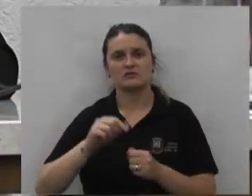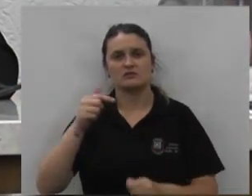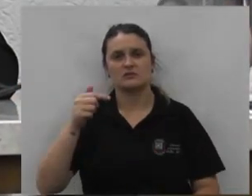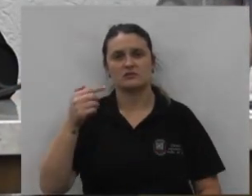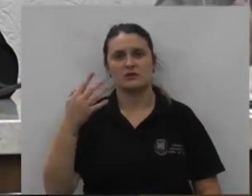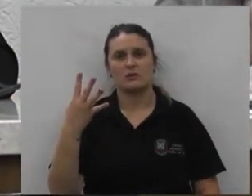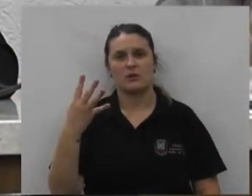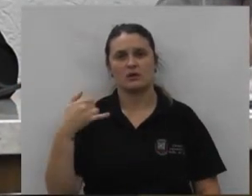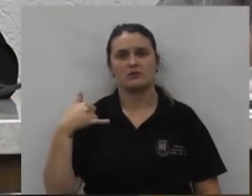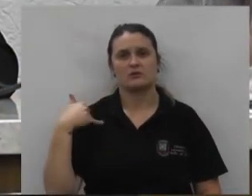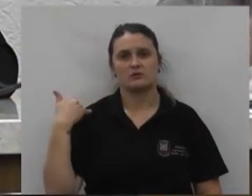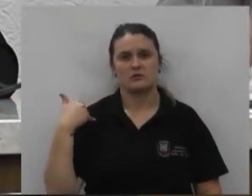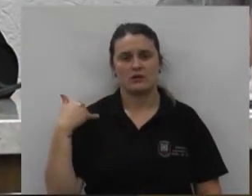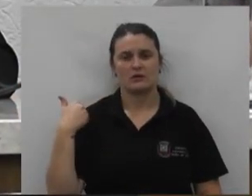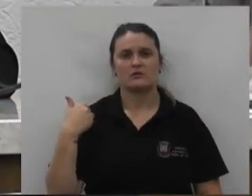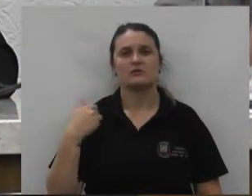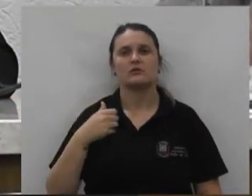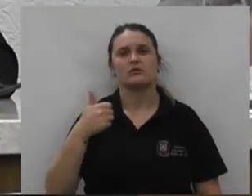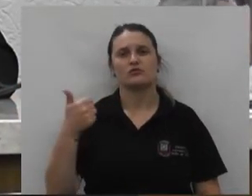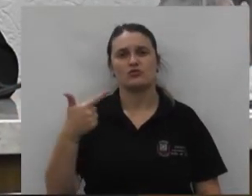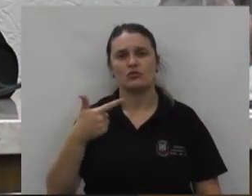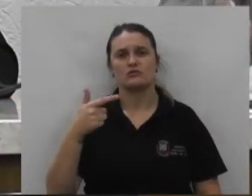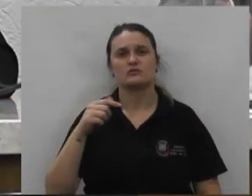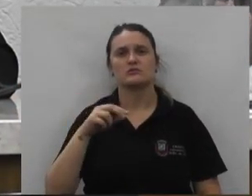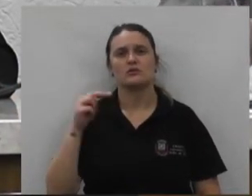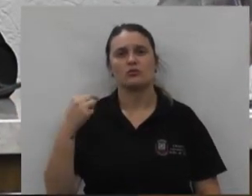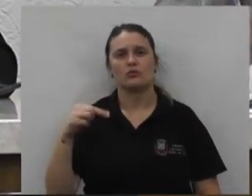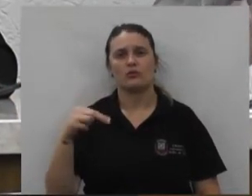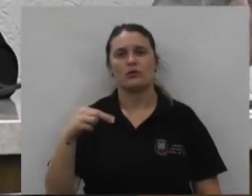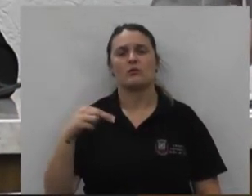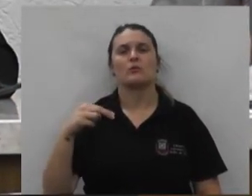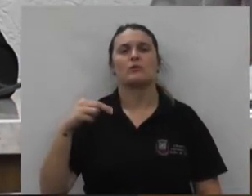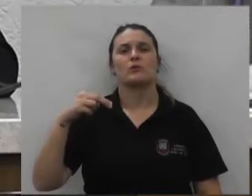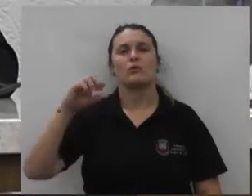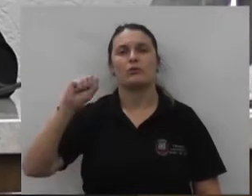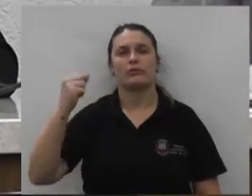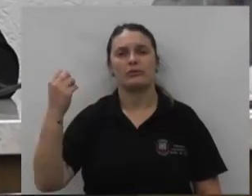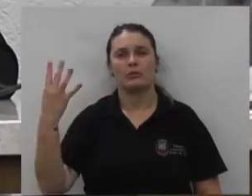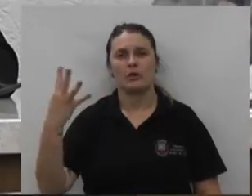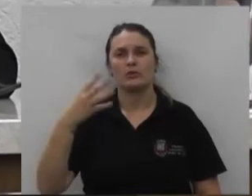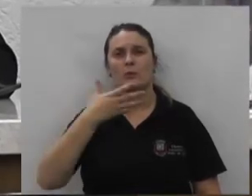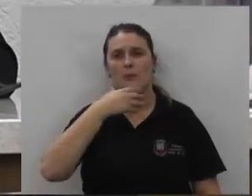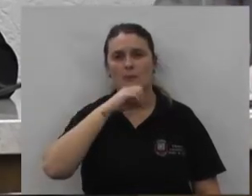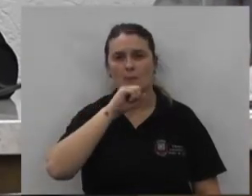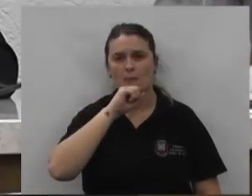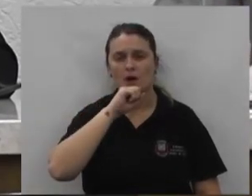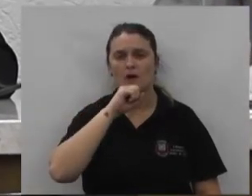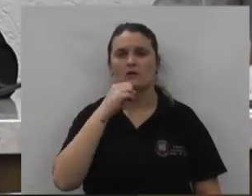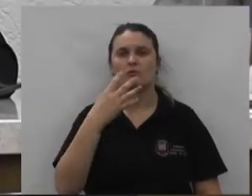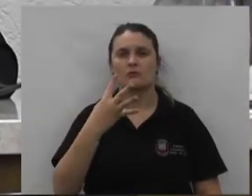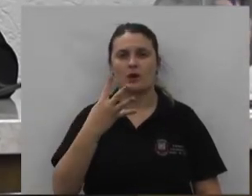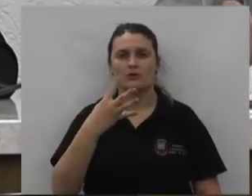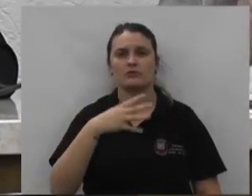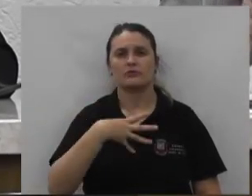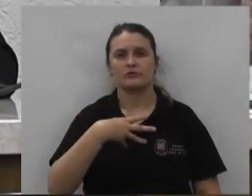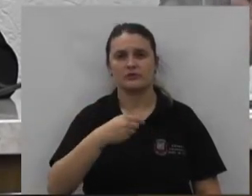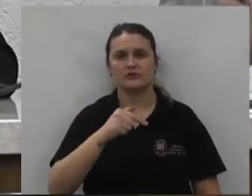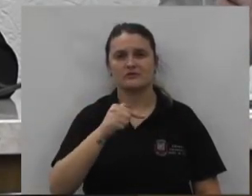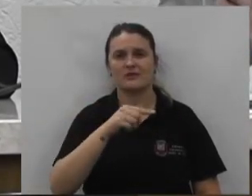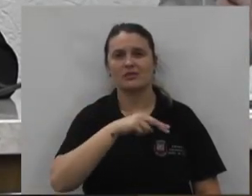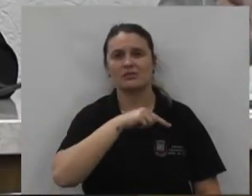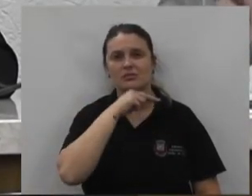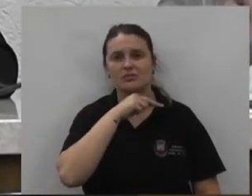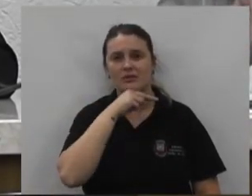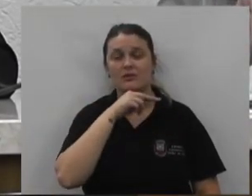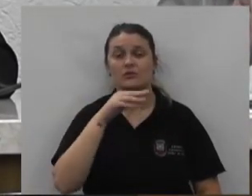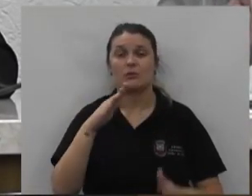nascido em 12 de novembro de 1944 pai de quatro filhos e sete netos pastor Mário Meyer reside